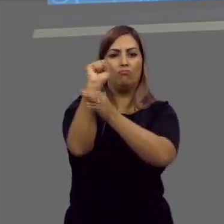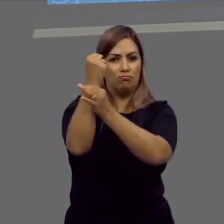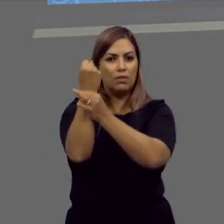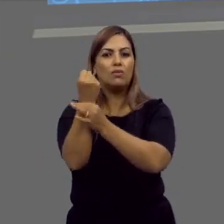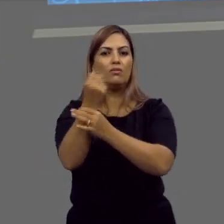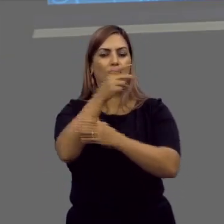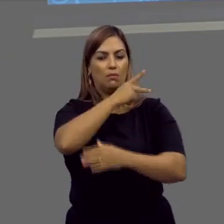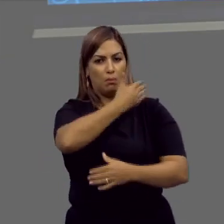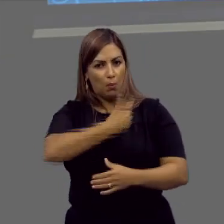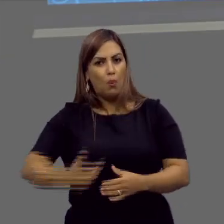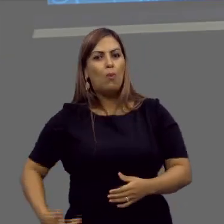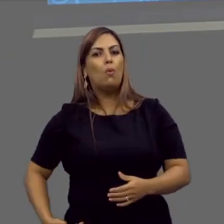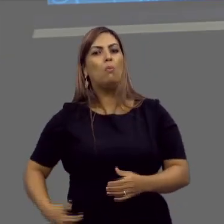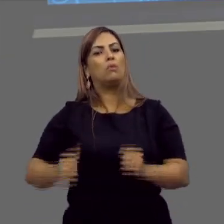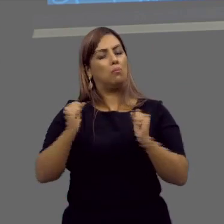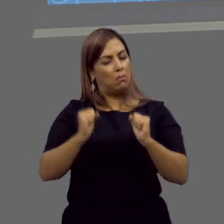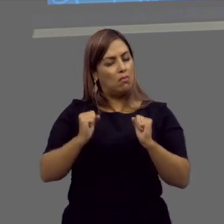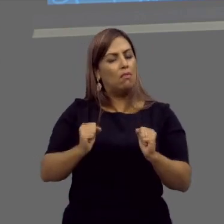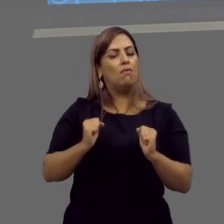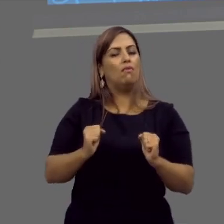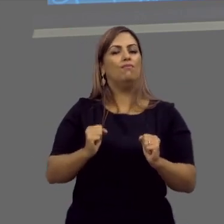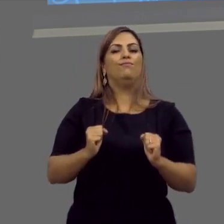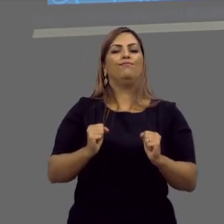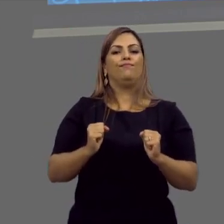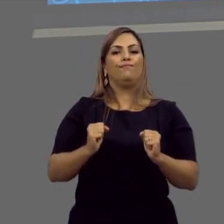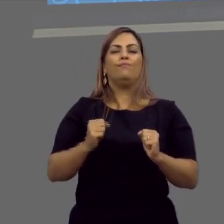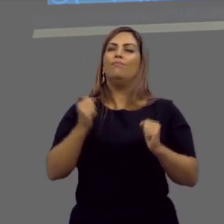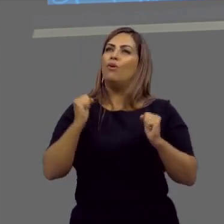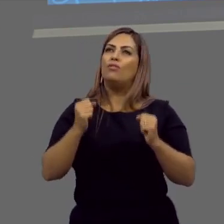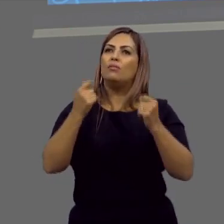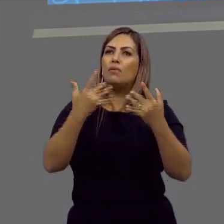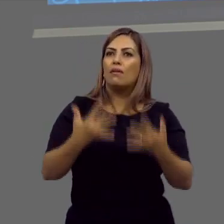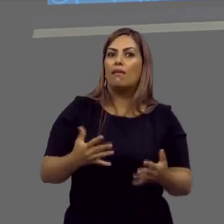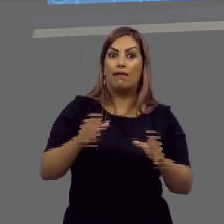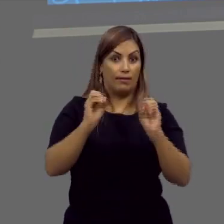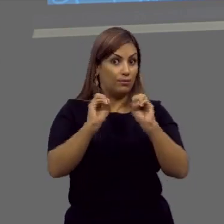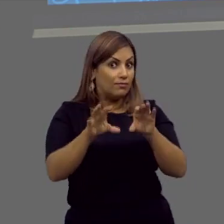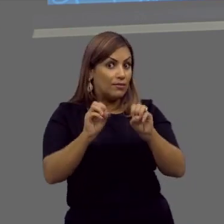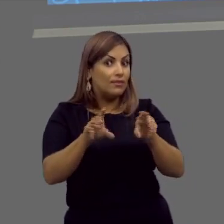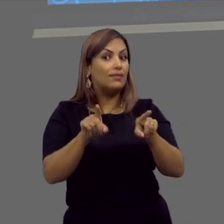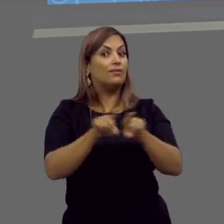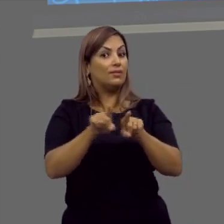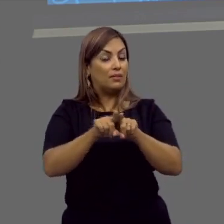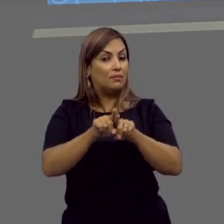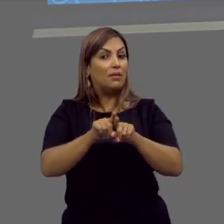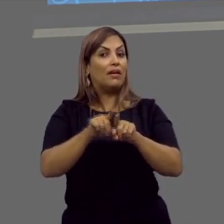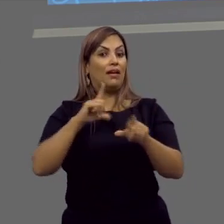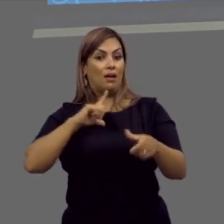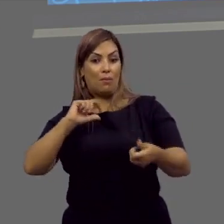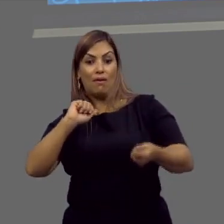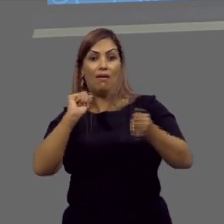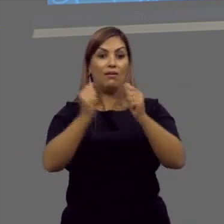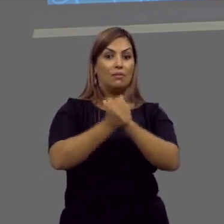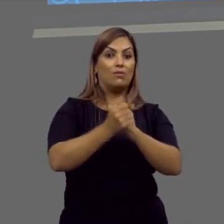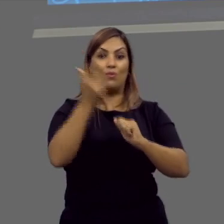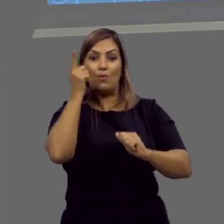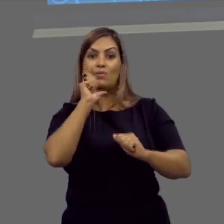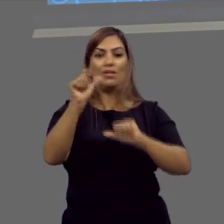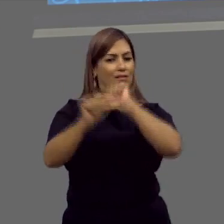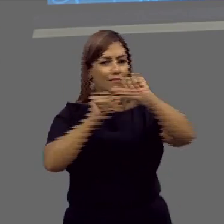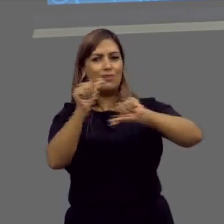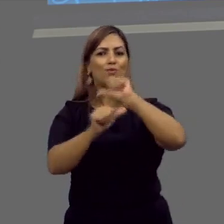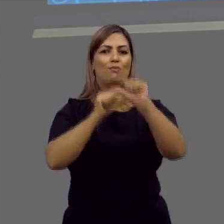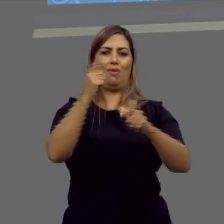pública quando cai esse tema, você pode valorizar a segurança pública. Pode falar que a educação é a arma para modificar